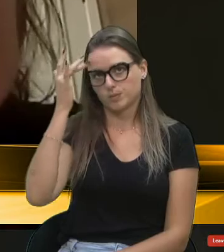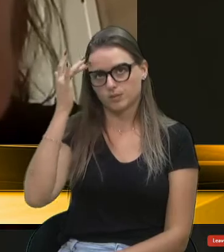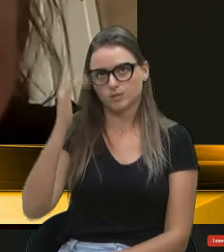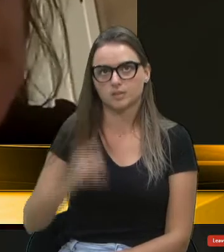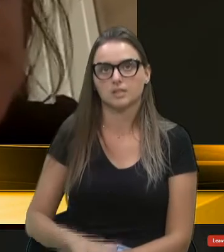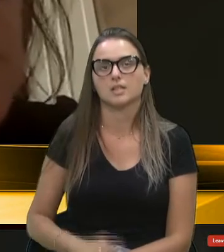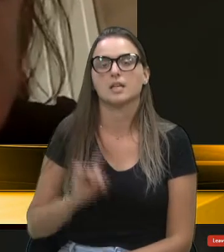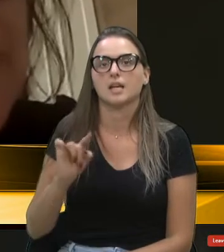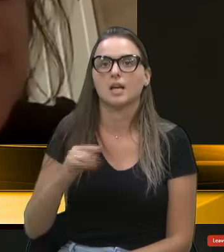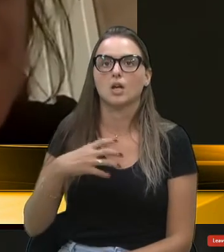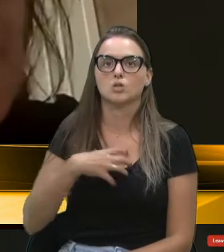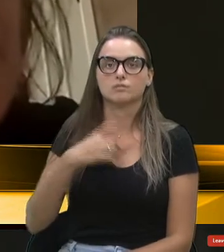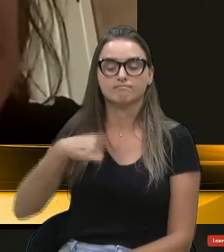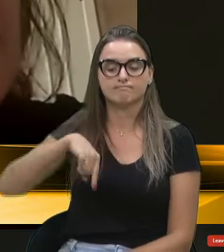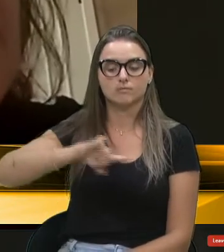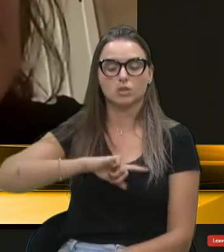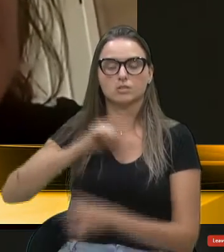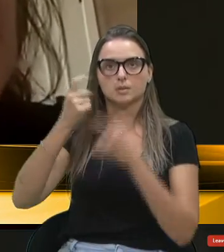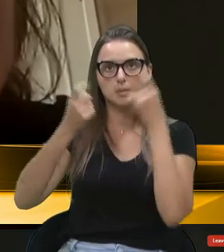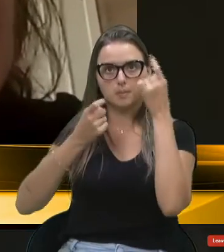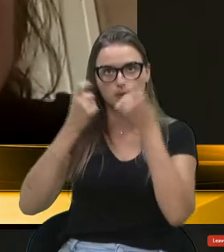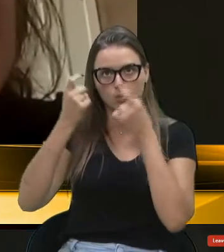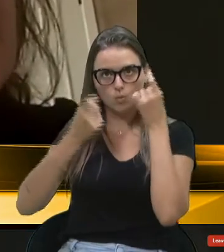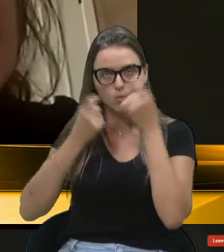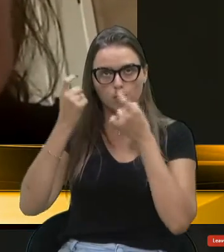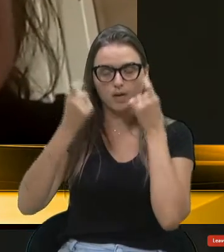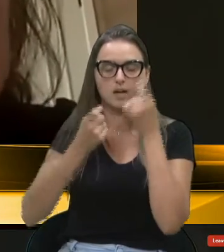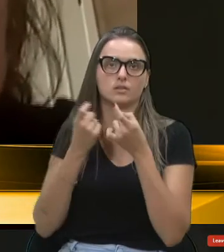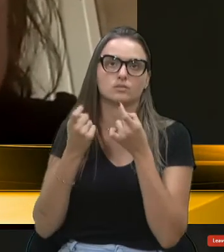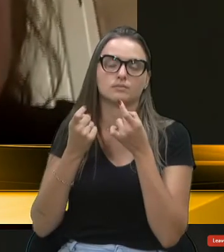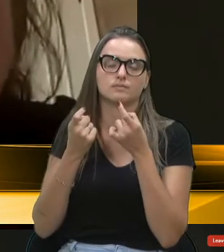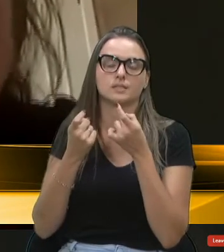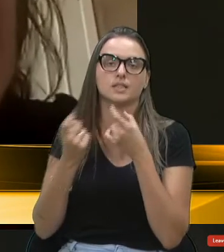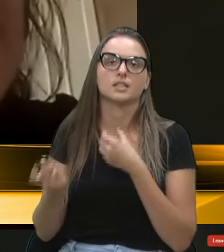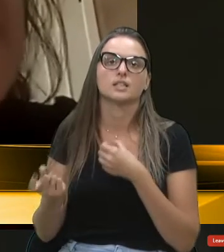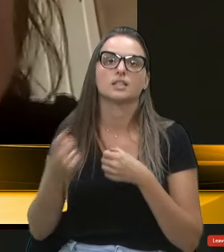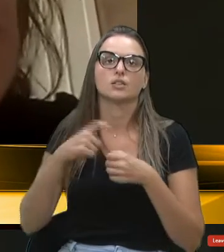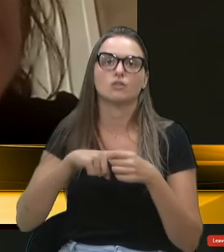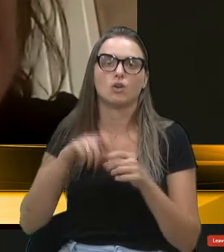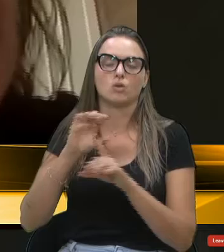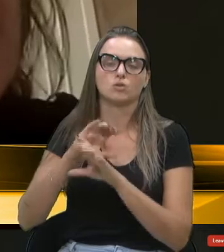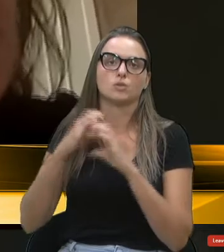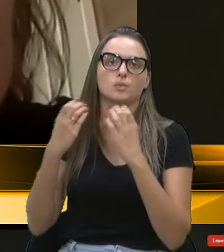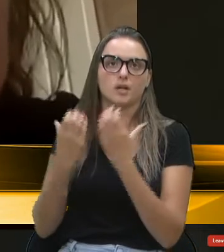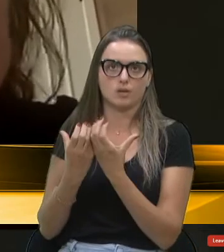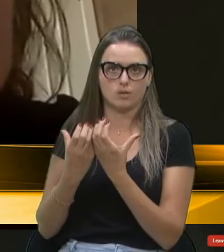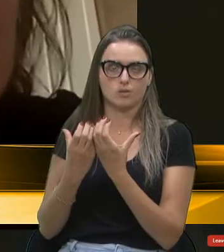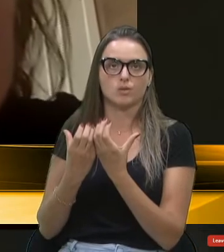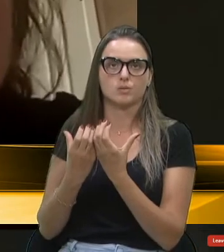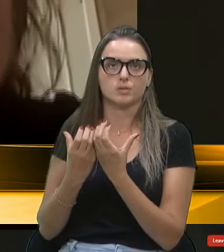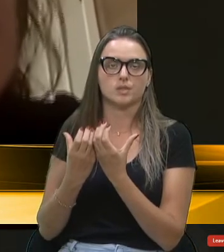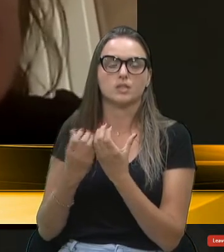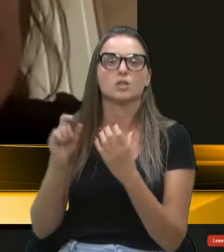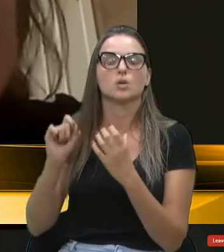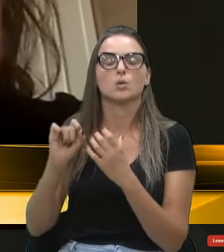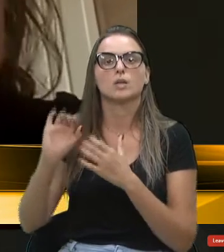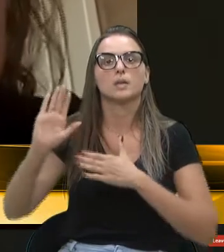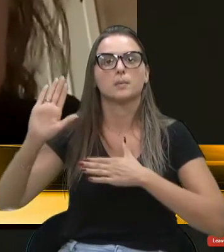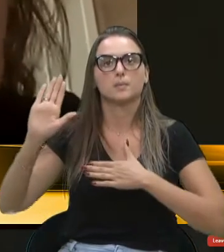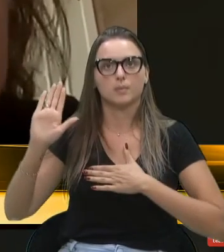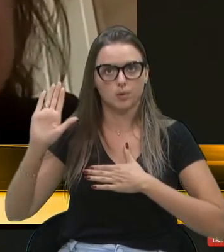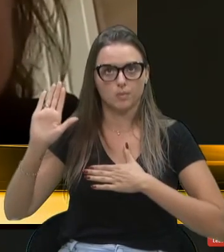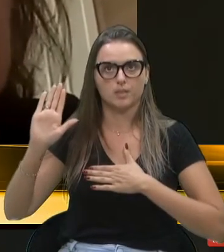é uma grande preocupação nossa que seja devolvido a essa comunidade o que foi prometido